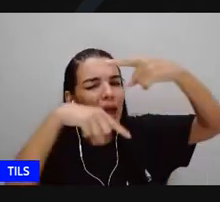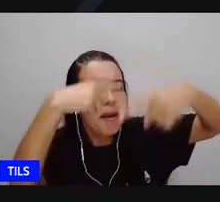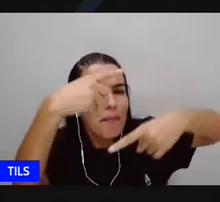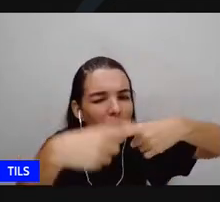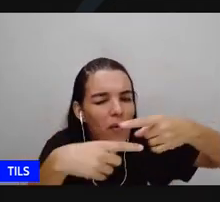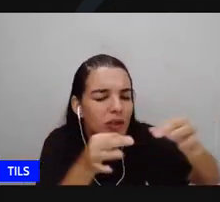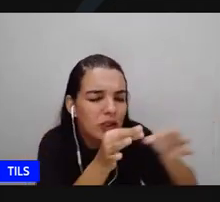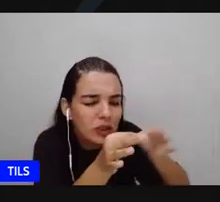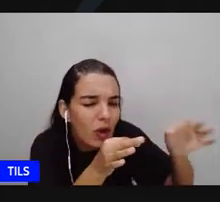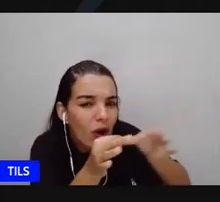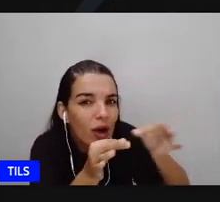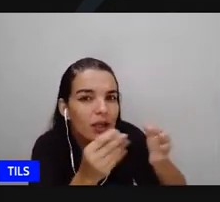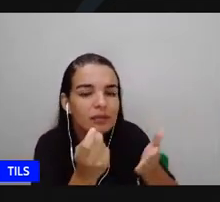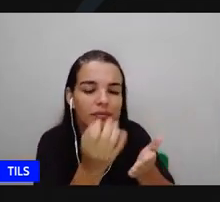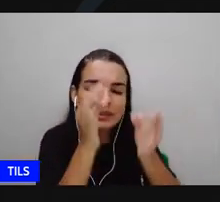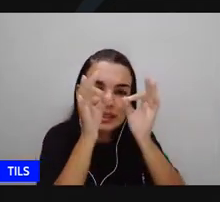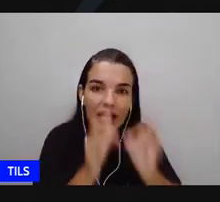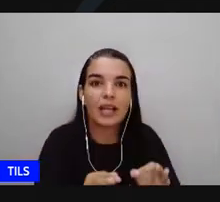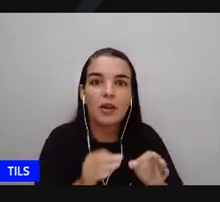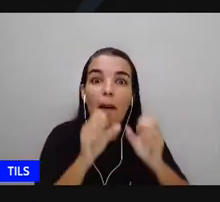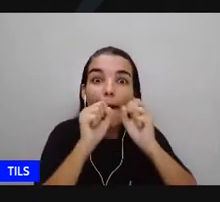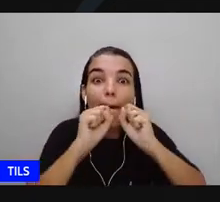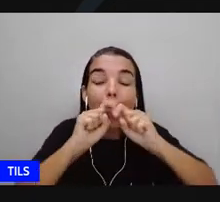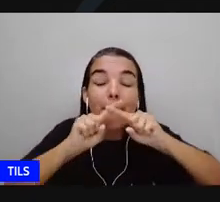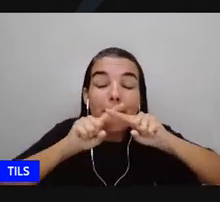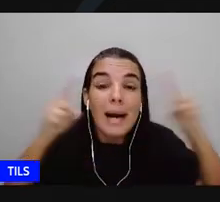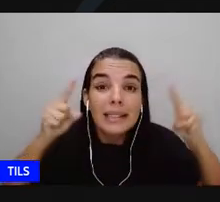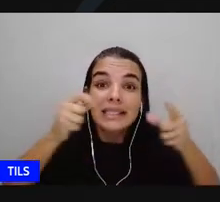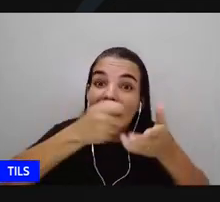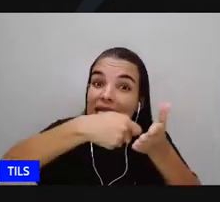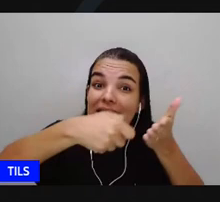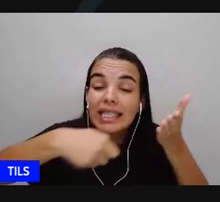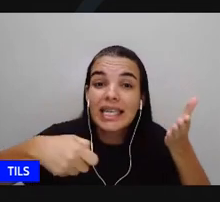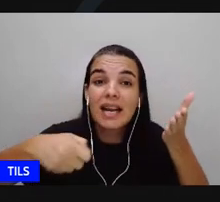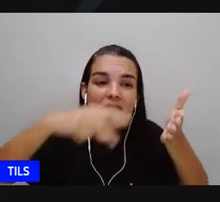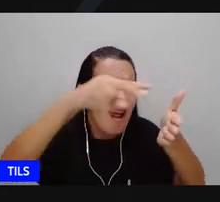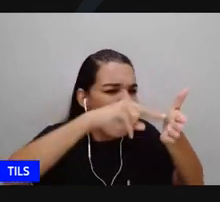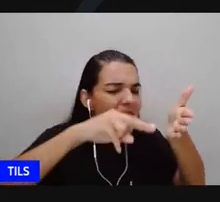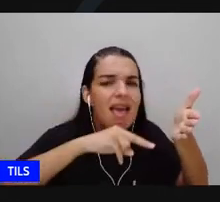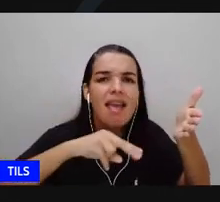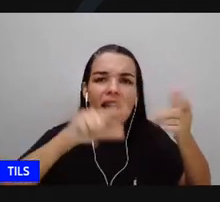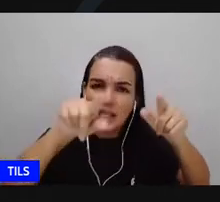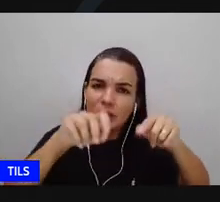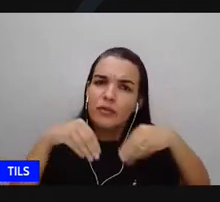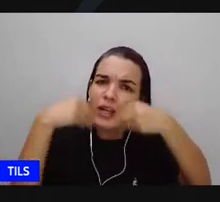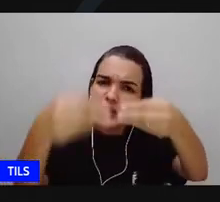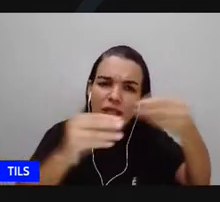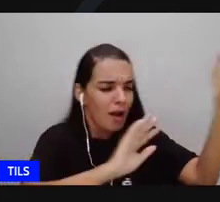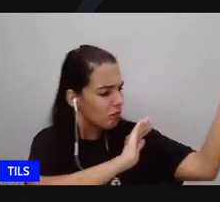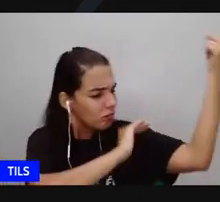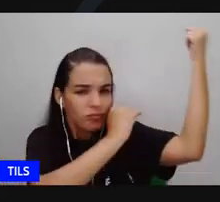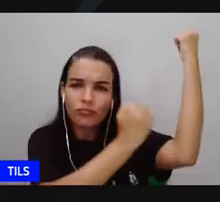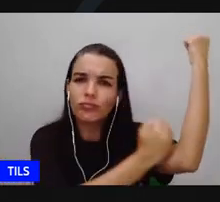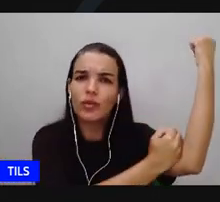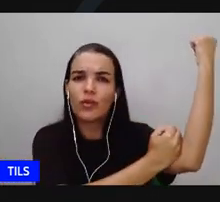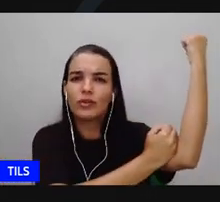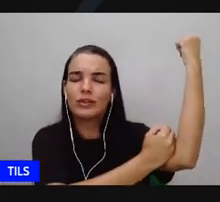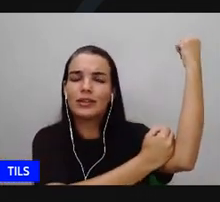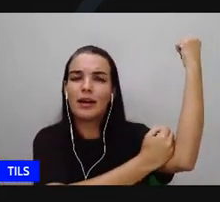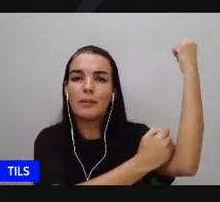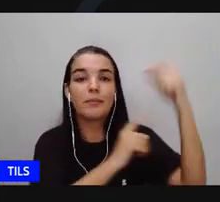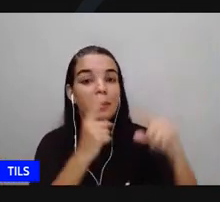ortográfica mas escreva leia isso vai te empoderar e olha o que diz a professora Beth